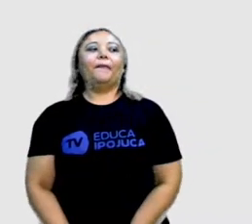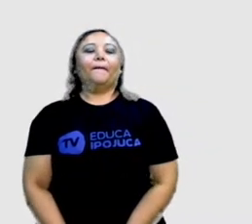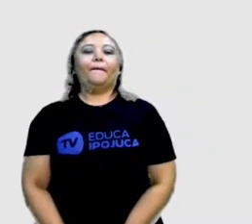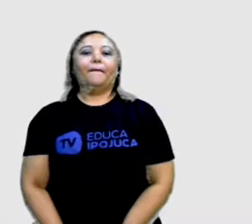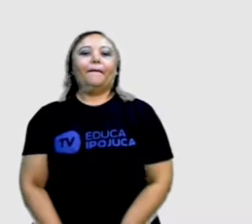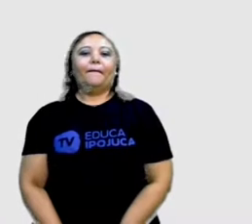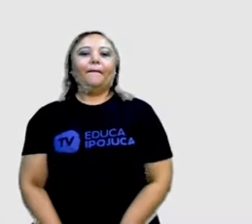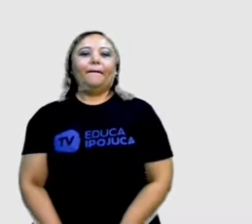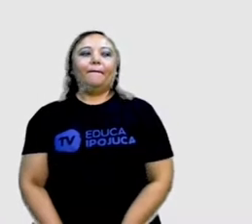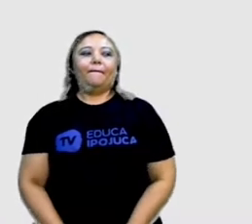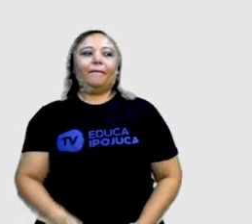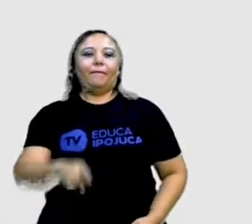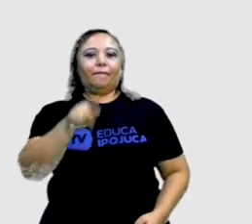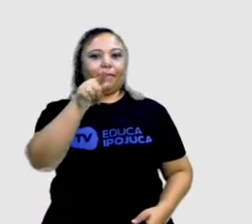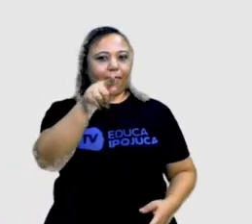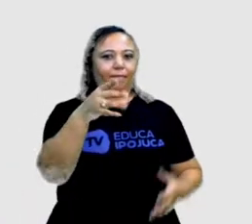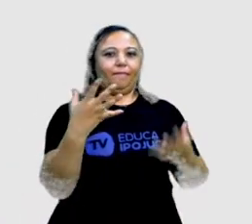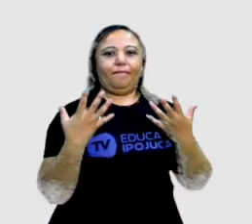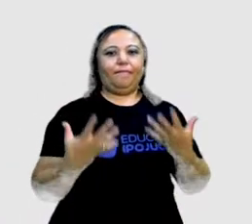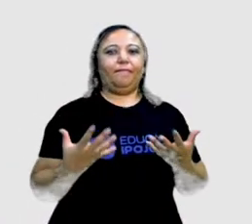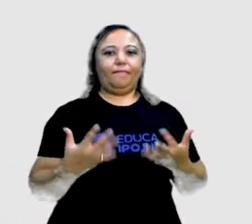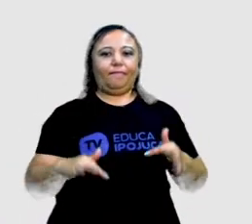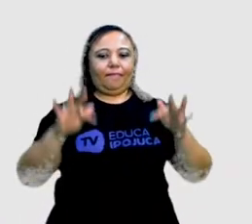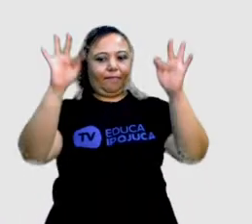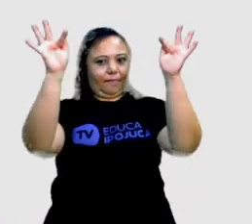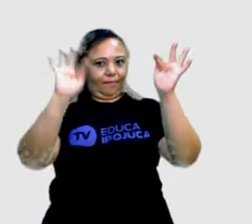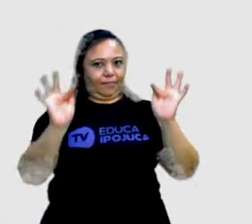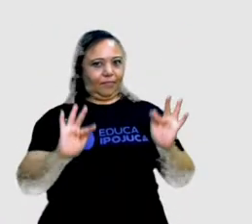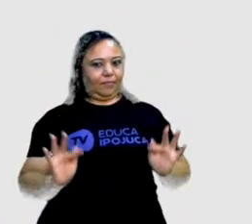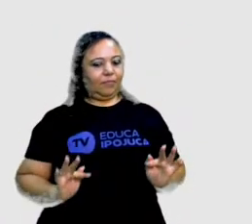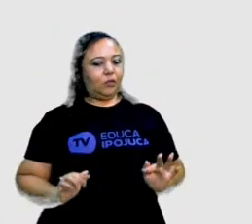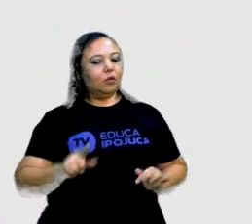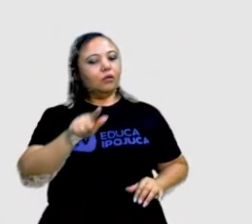Você quer ser feliz ou ter razão?